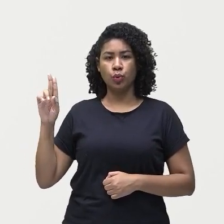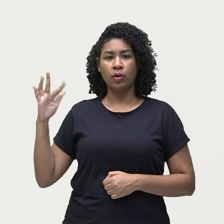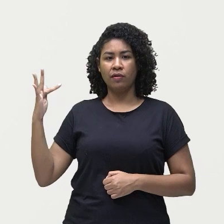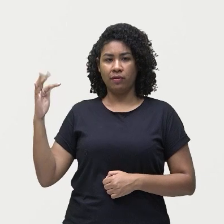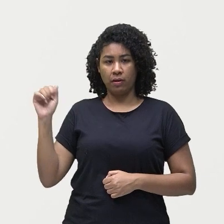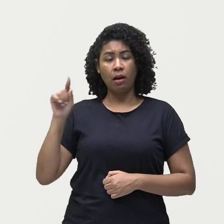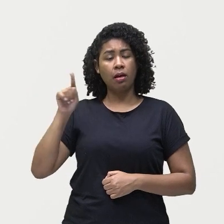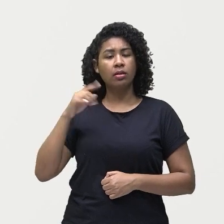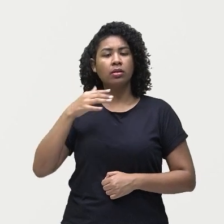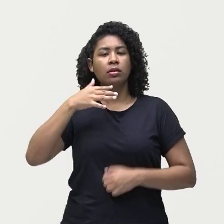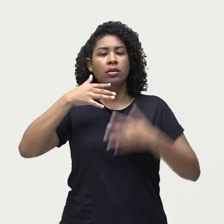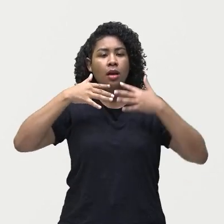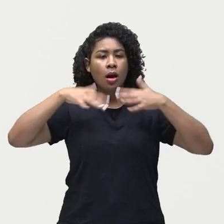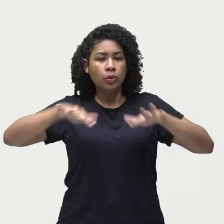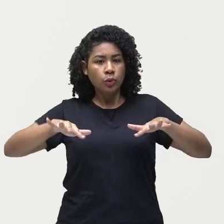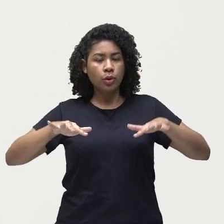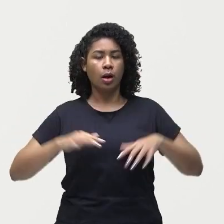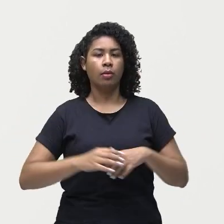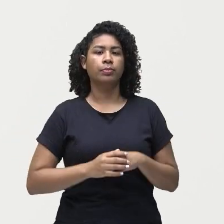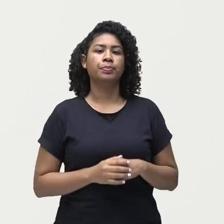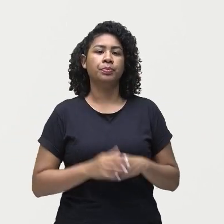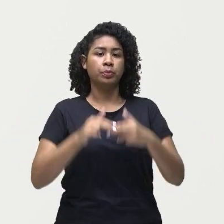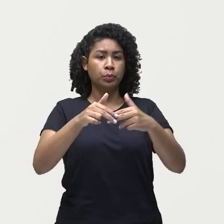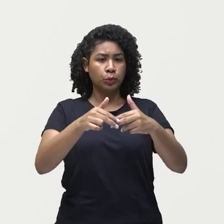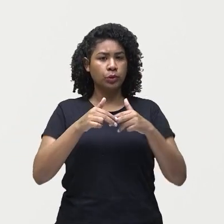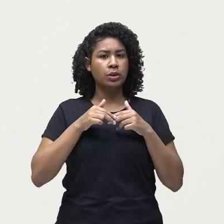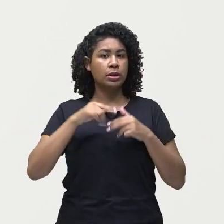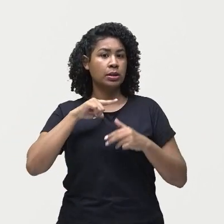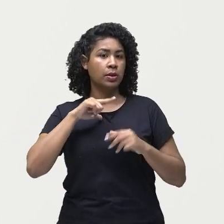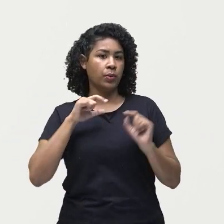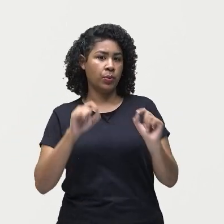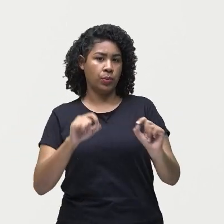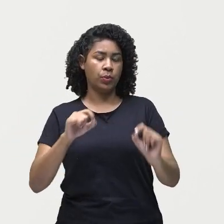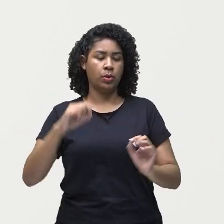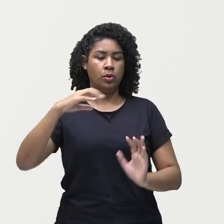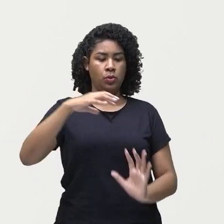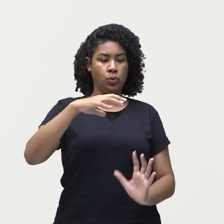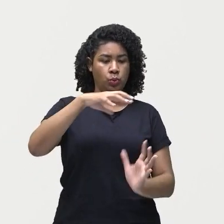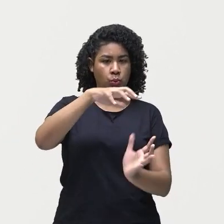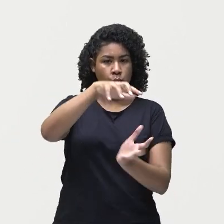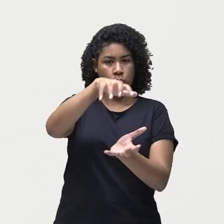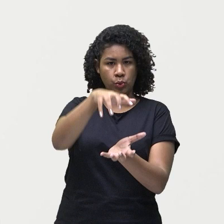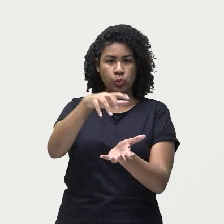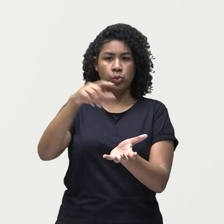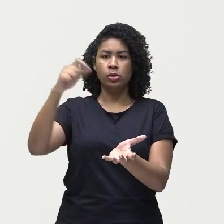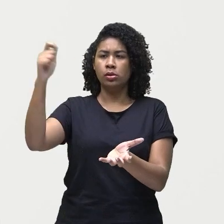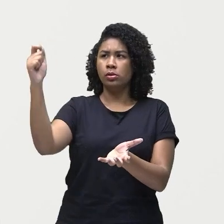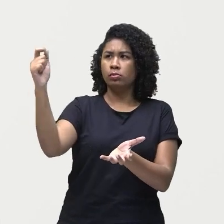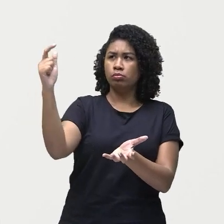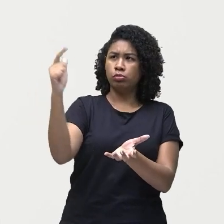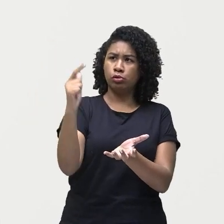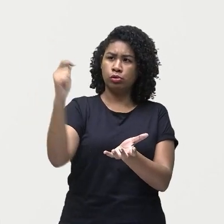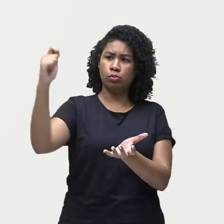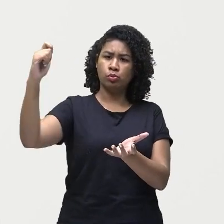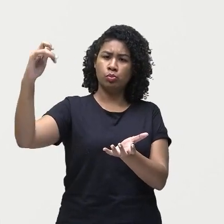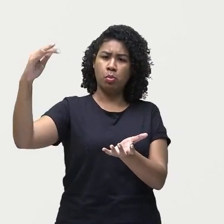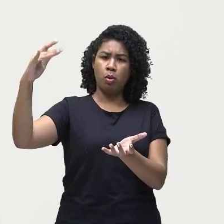solar que atinge a Terra permaneça na atmosfera,